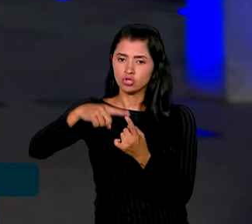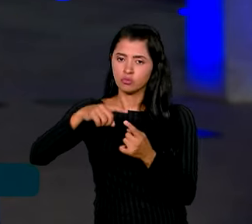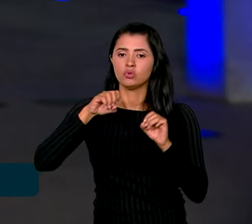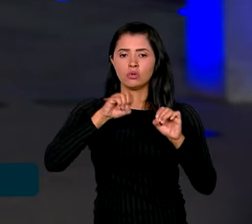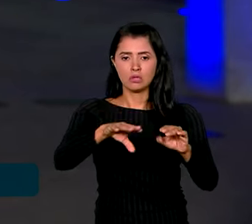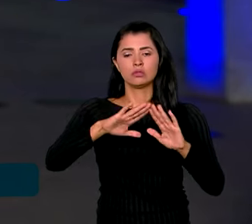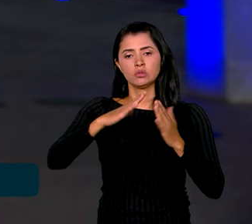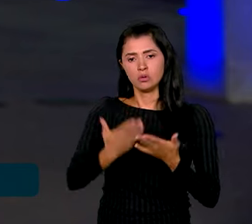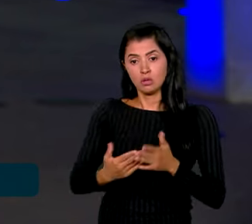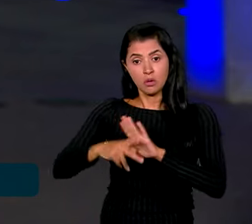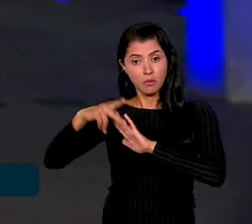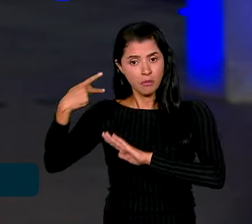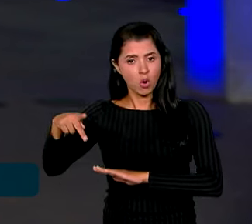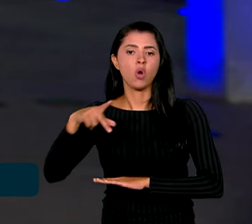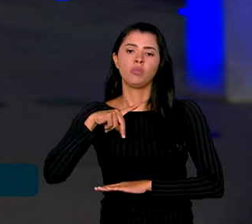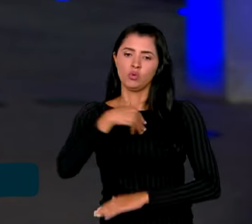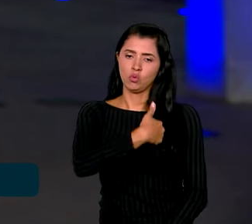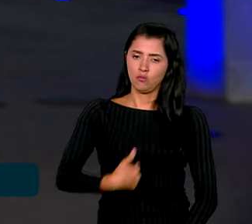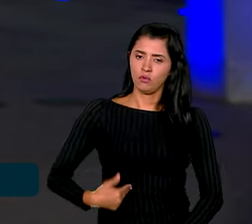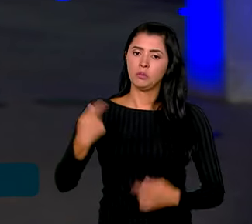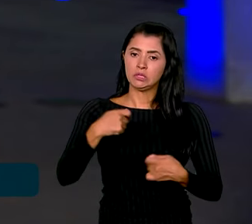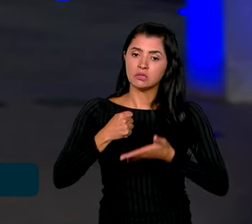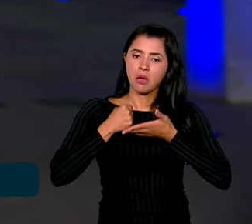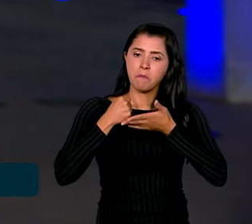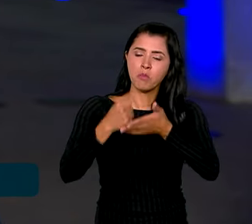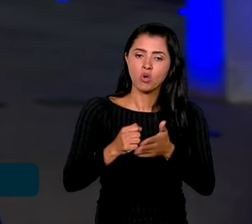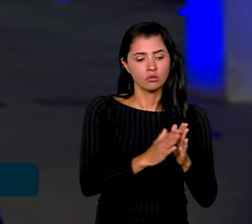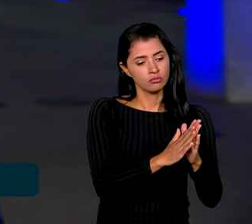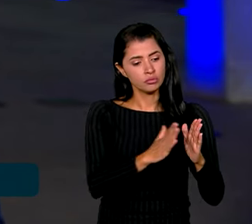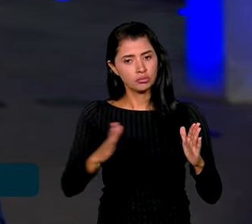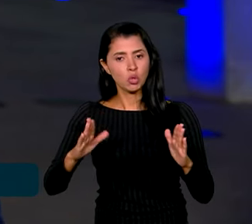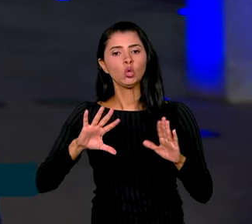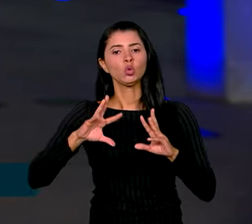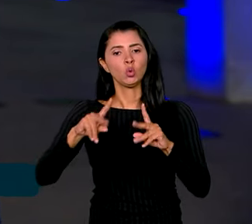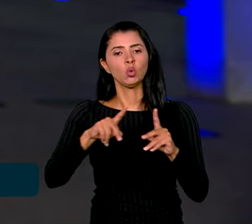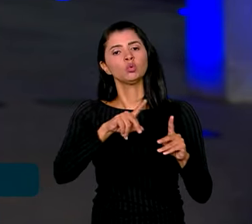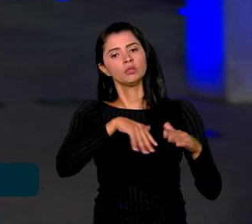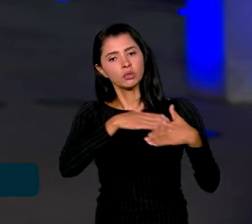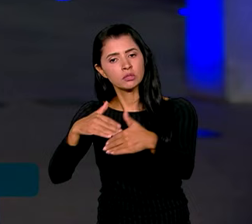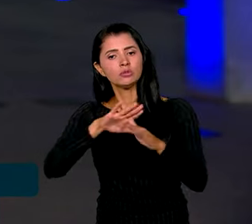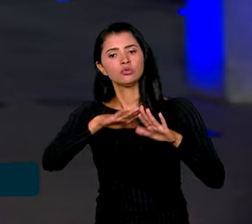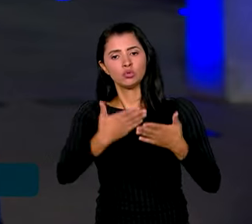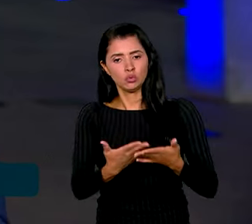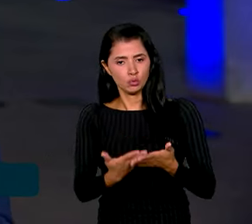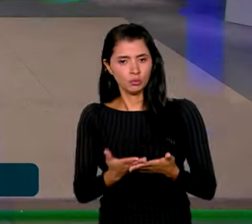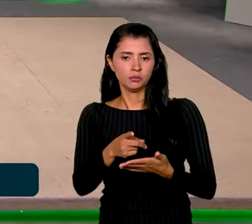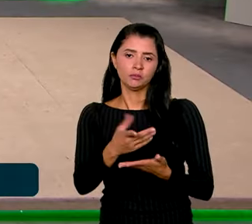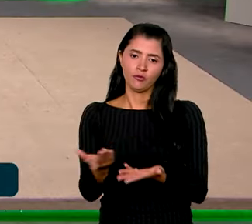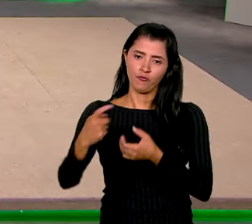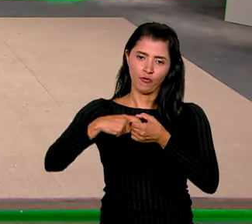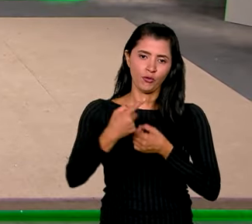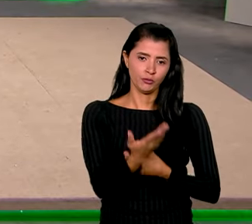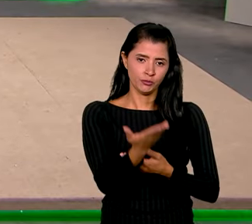Portanto, cabe ao Estado o apoio ao longo de todo o processo de escolarização desses estudantes. Eu voto com você, Ana.